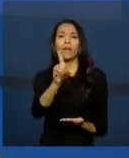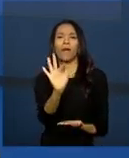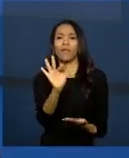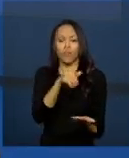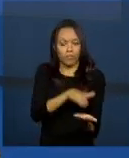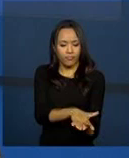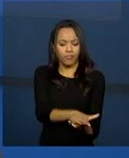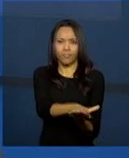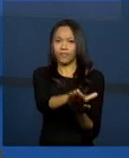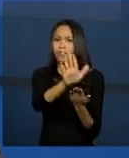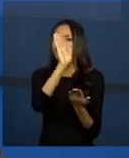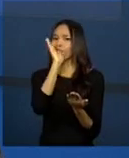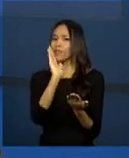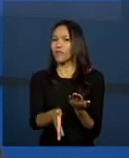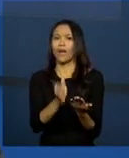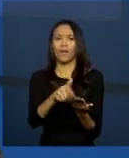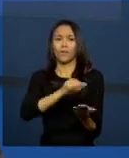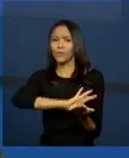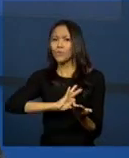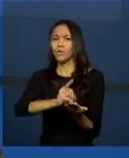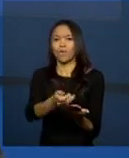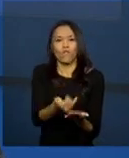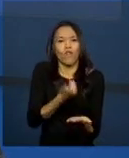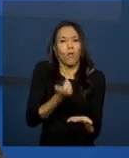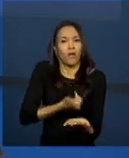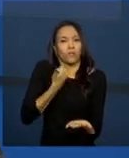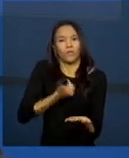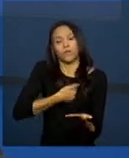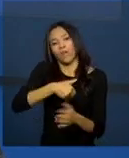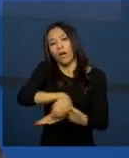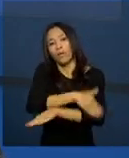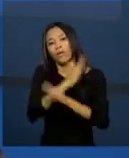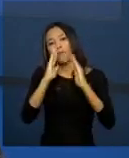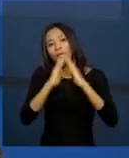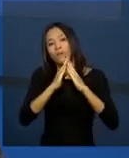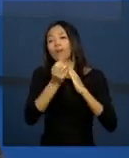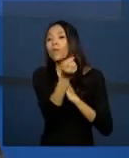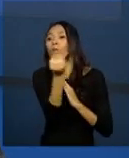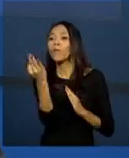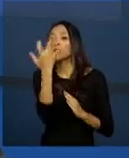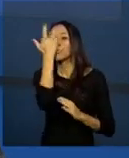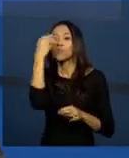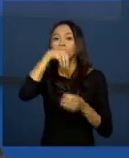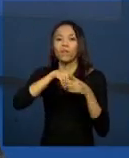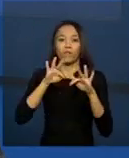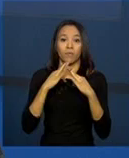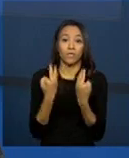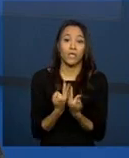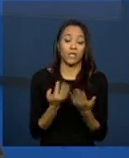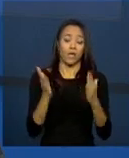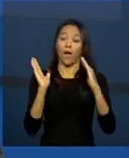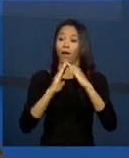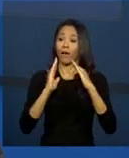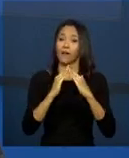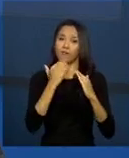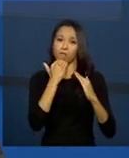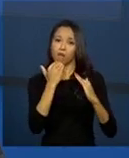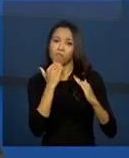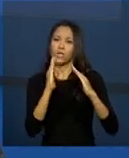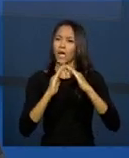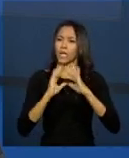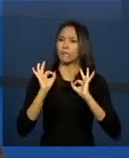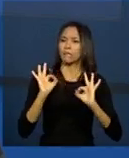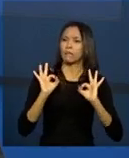Já as folhinhas com todas essas informações do endereço, da composição familiar, das condições de moradia, das condições de